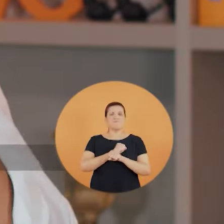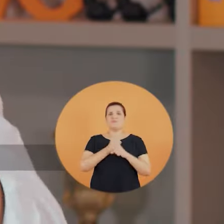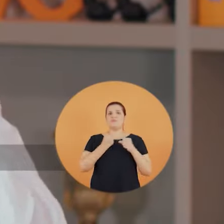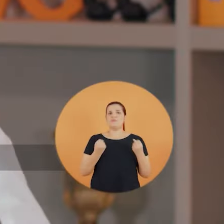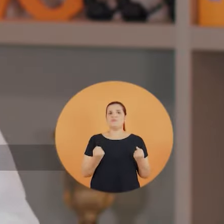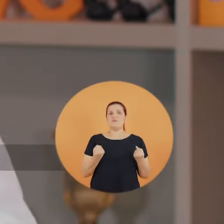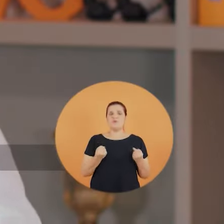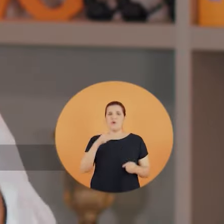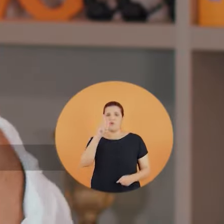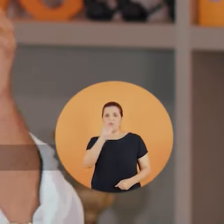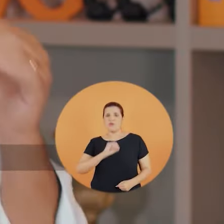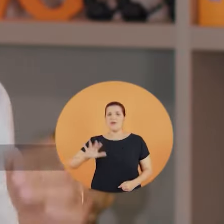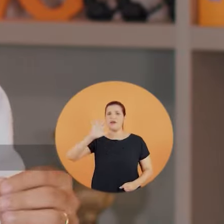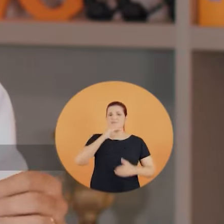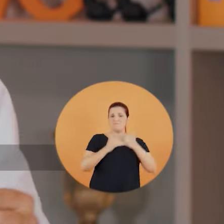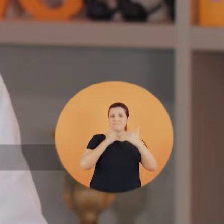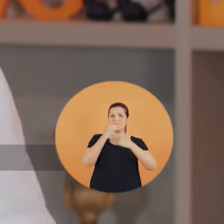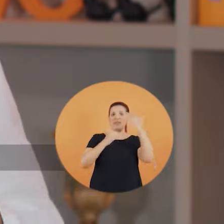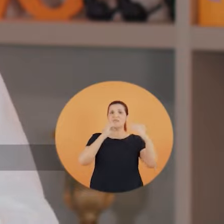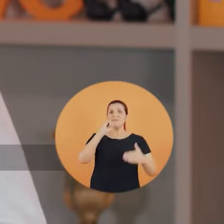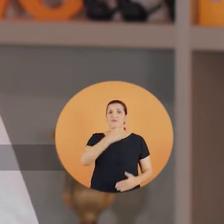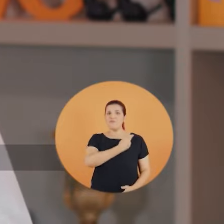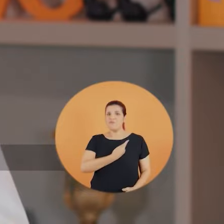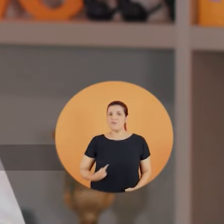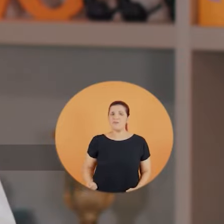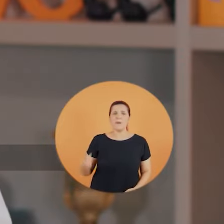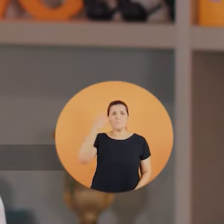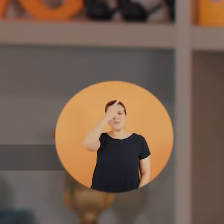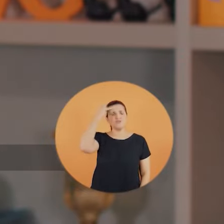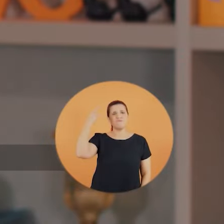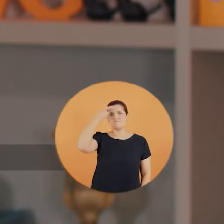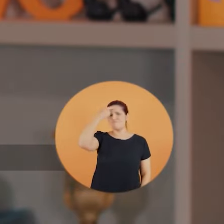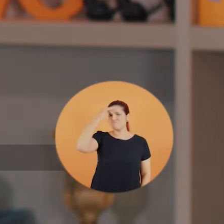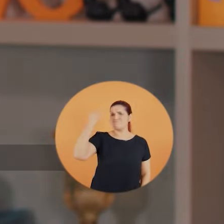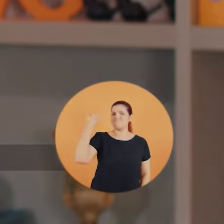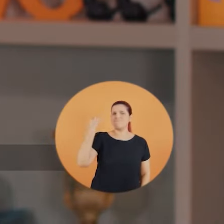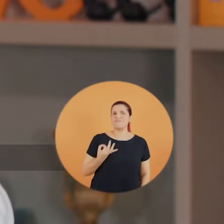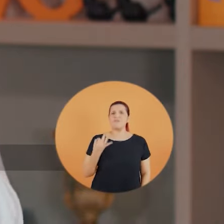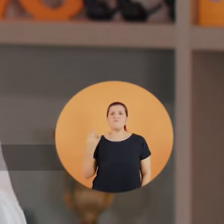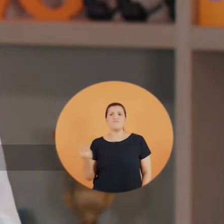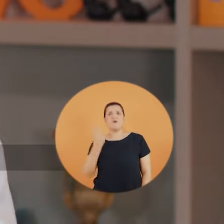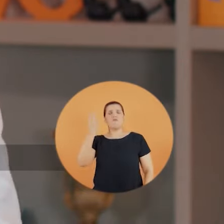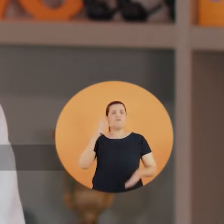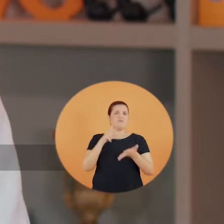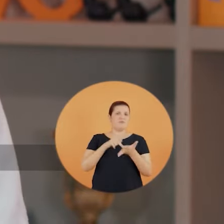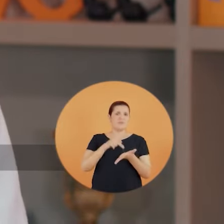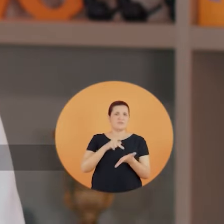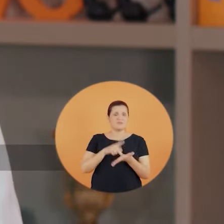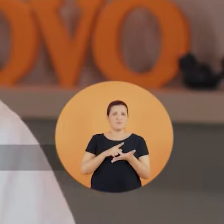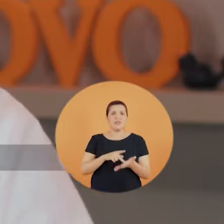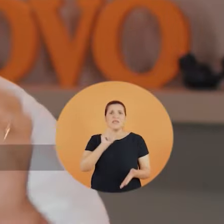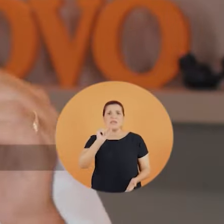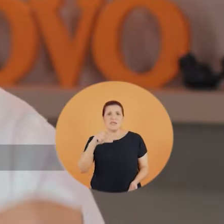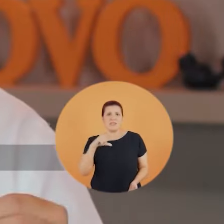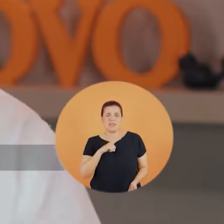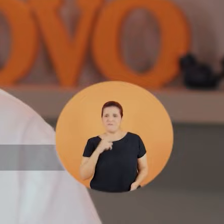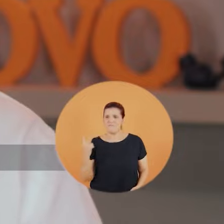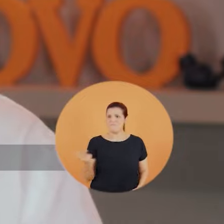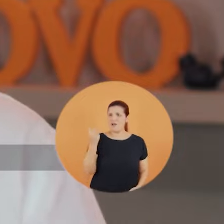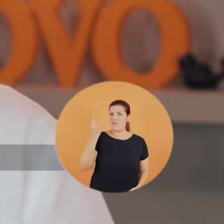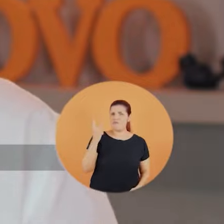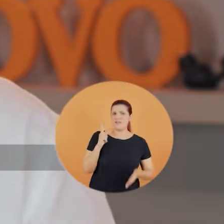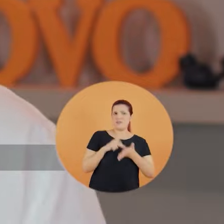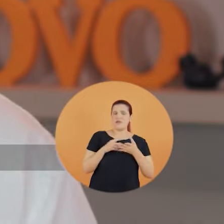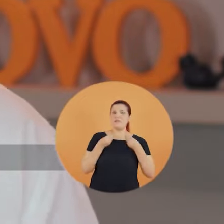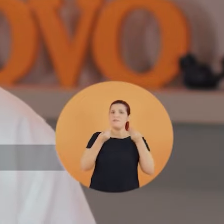É impossível o Estado avançar se não for governado por pessoas com princípios. e valores de verdade. E quem tem